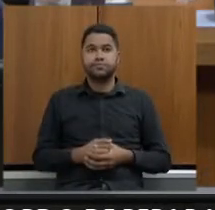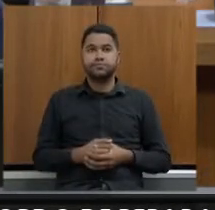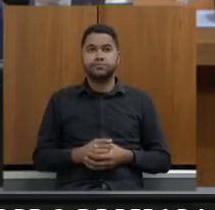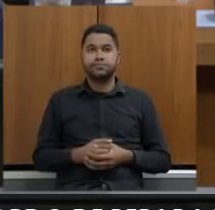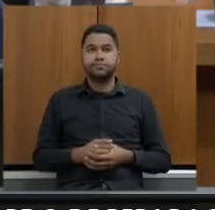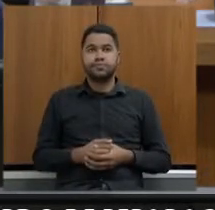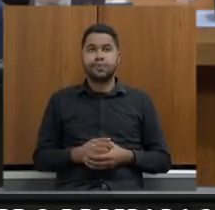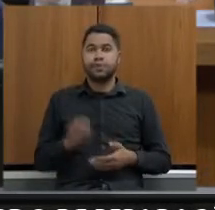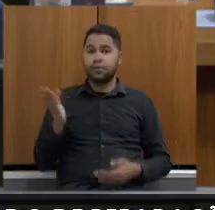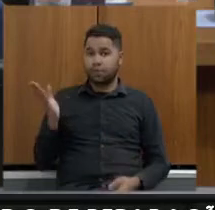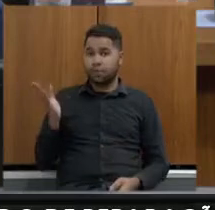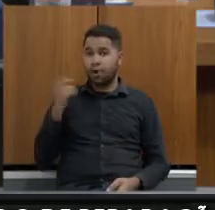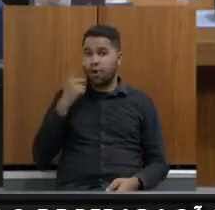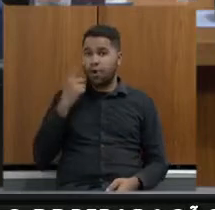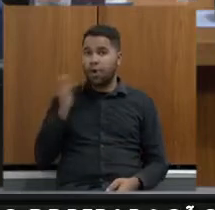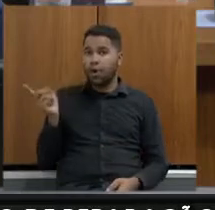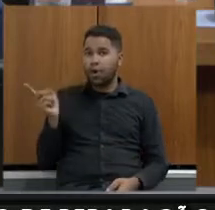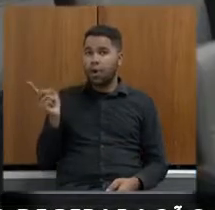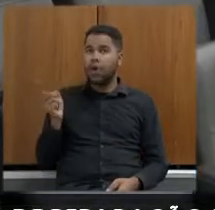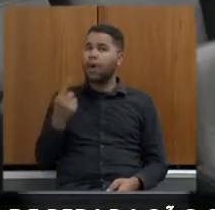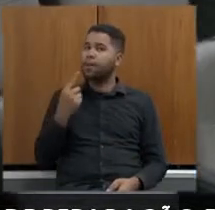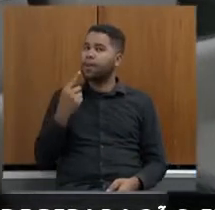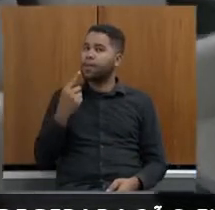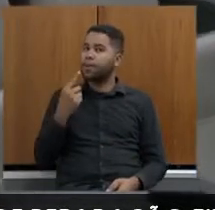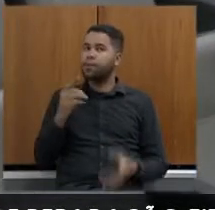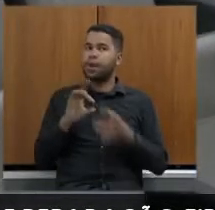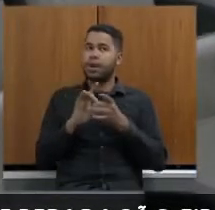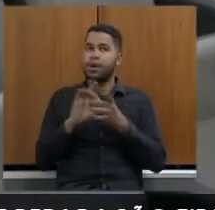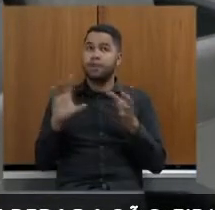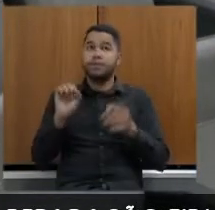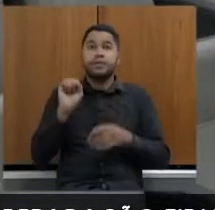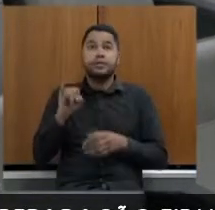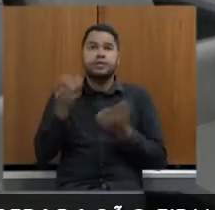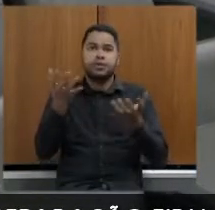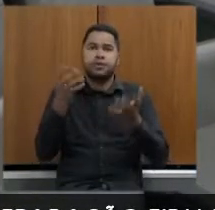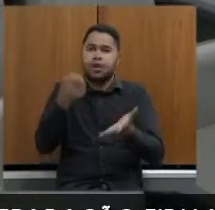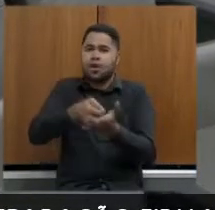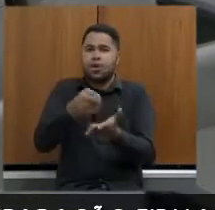aquele microfone ali nesse momento se assim o desejarem